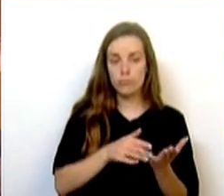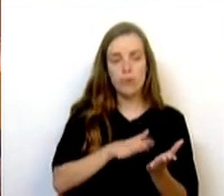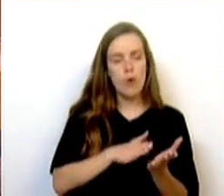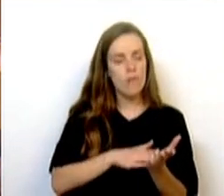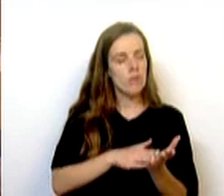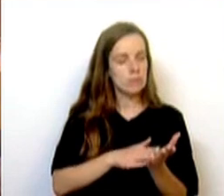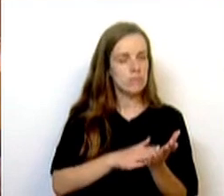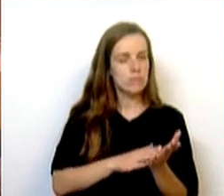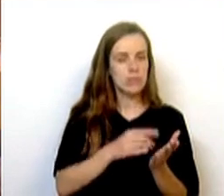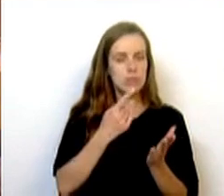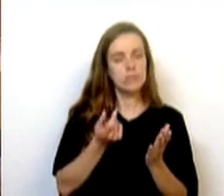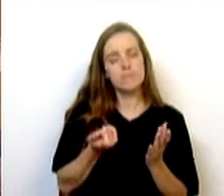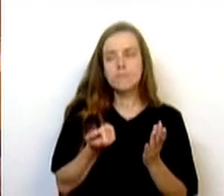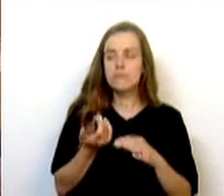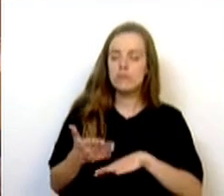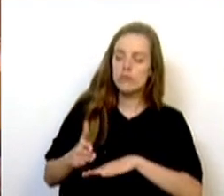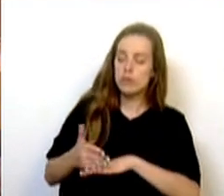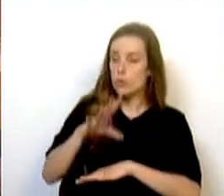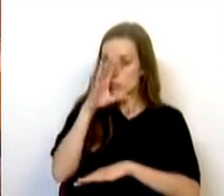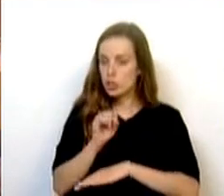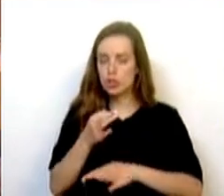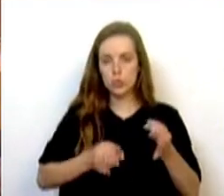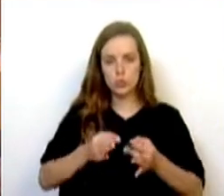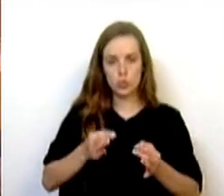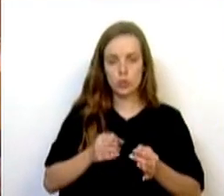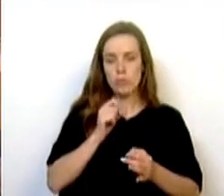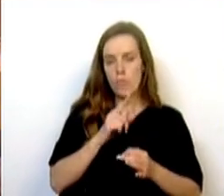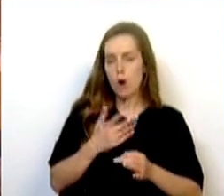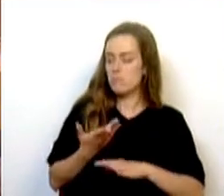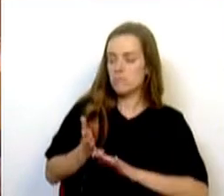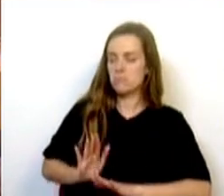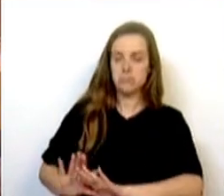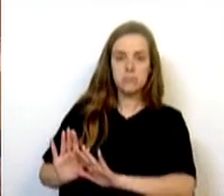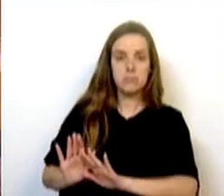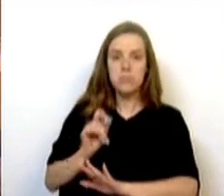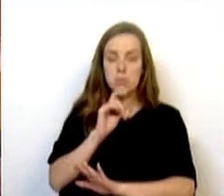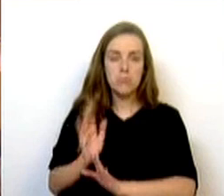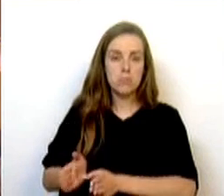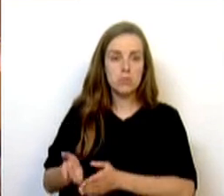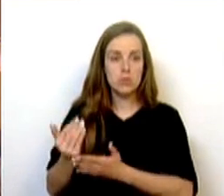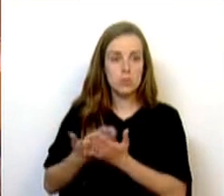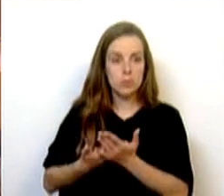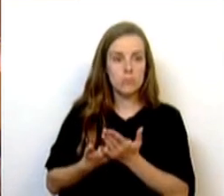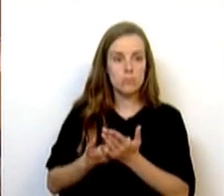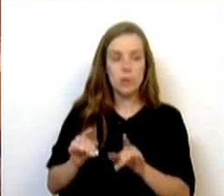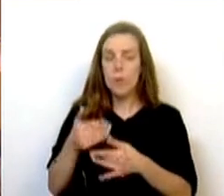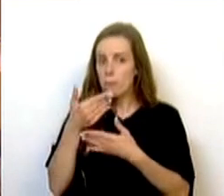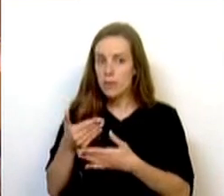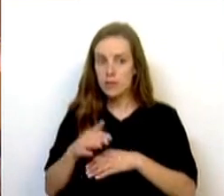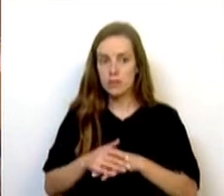possa ser dispensado pelo Ministro da Justiça da apresentação de qualquer documento necessário à instrução do pedido.